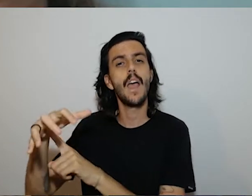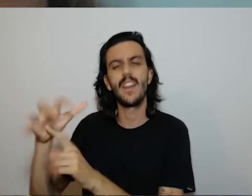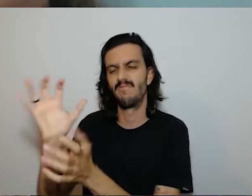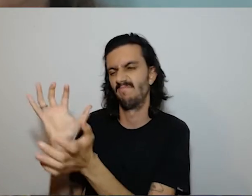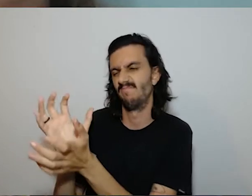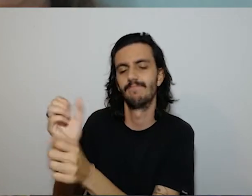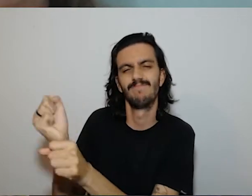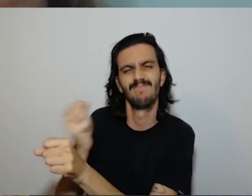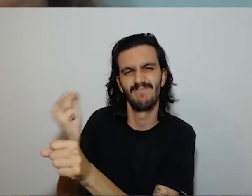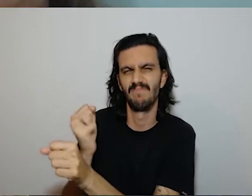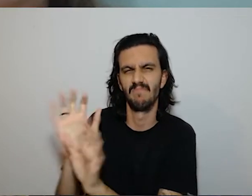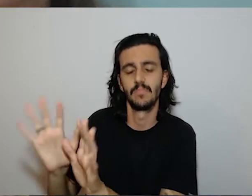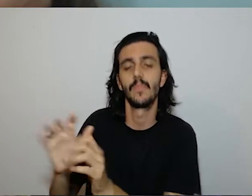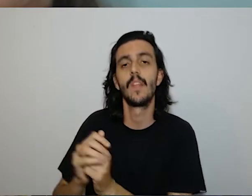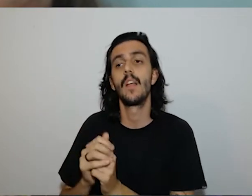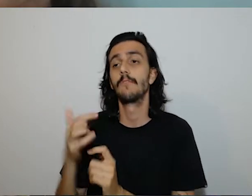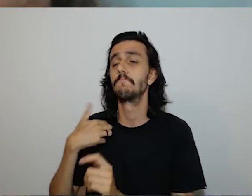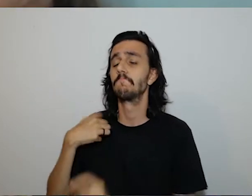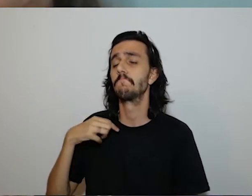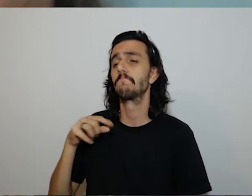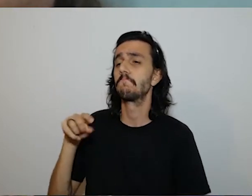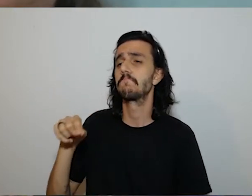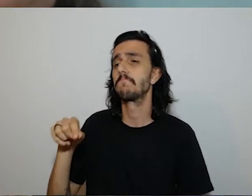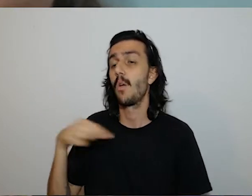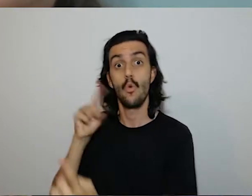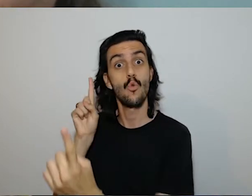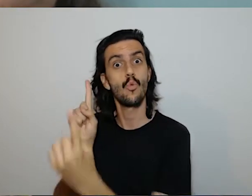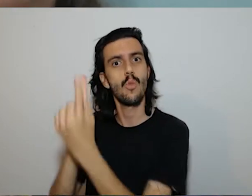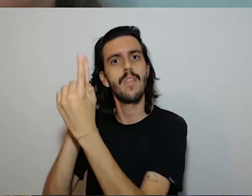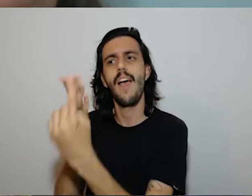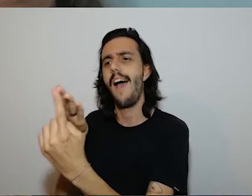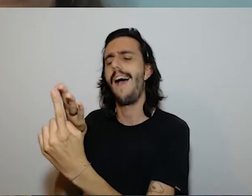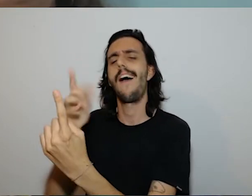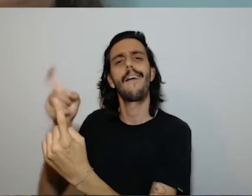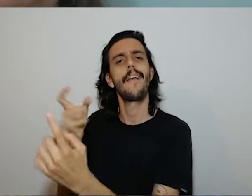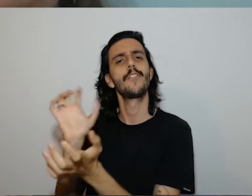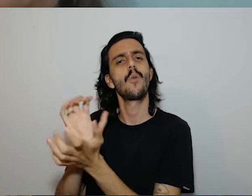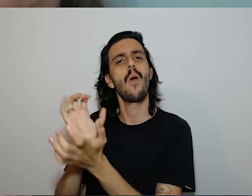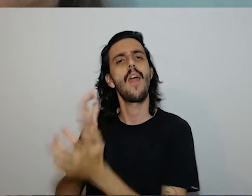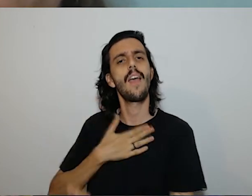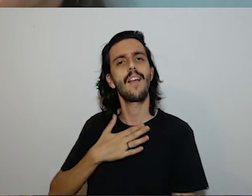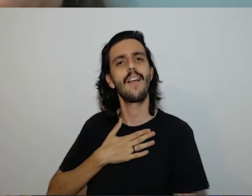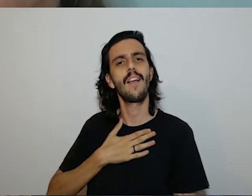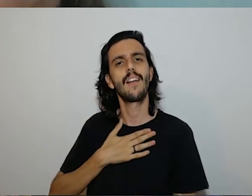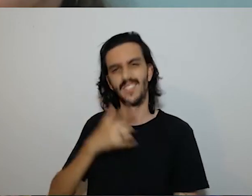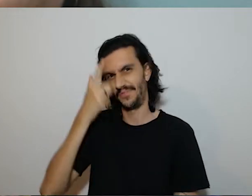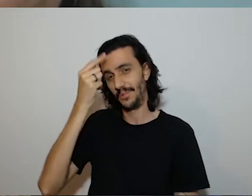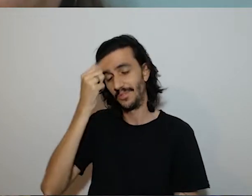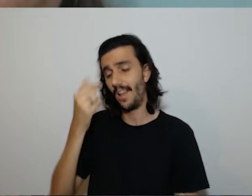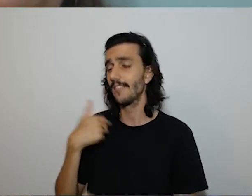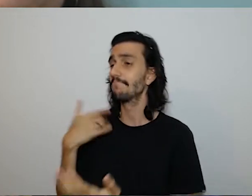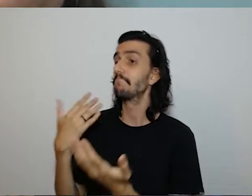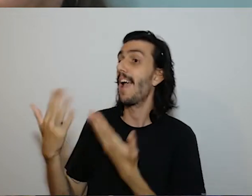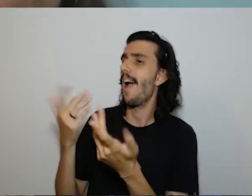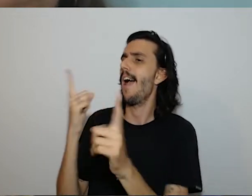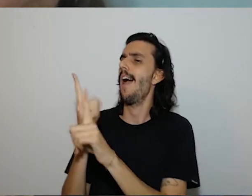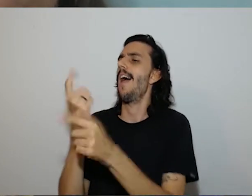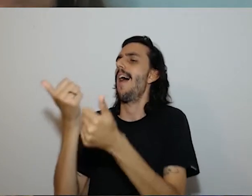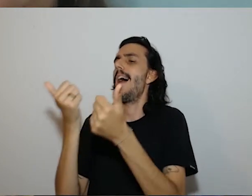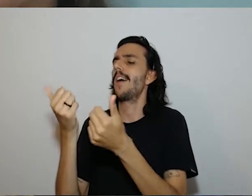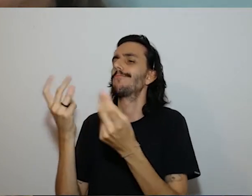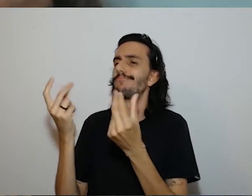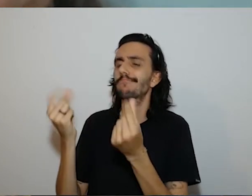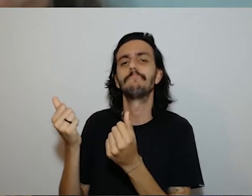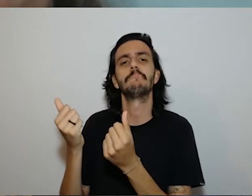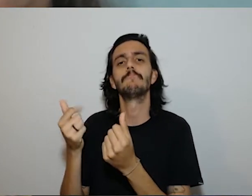construção onde eu encontrei uma amiga minha da minha turma que fez faculdade comigo e que